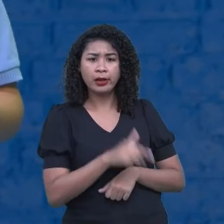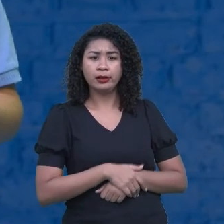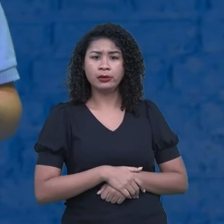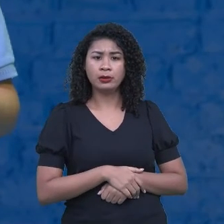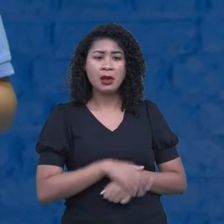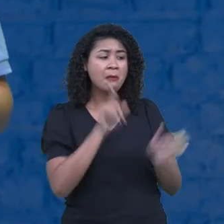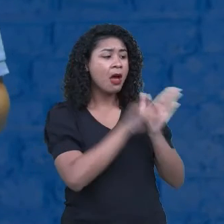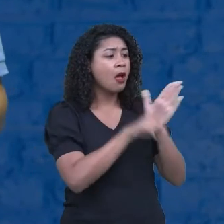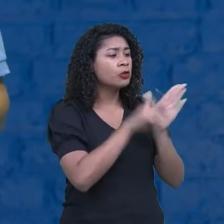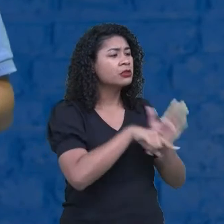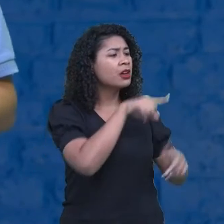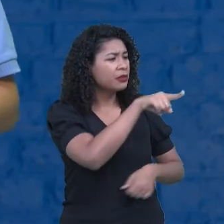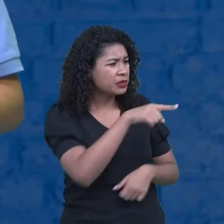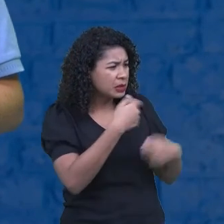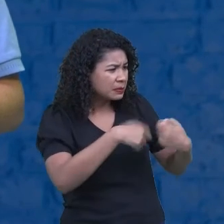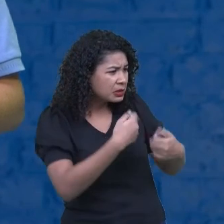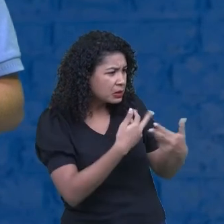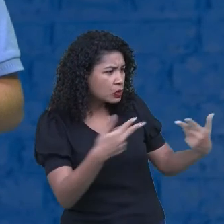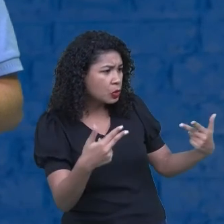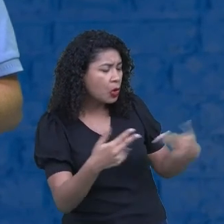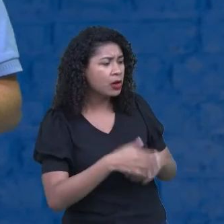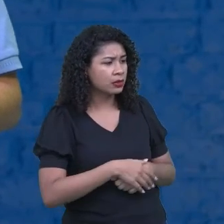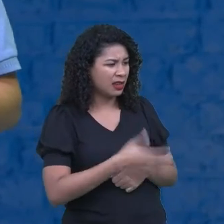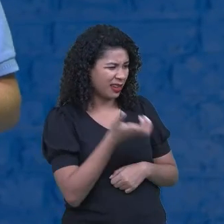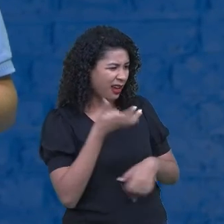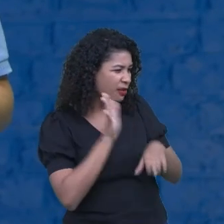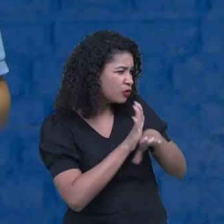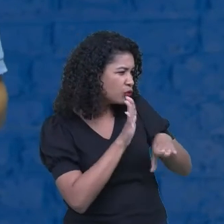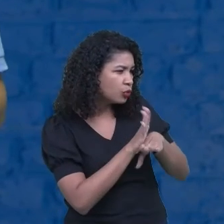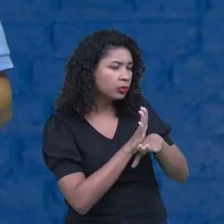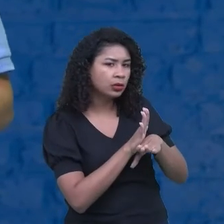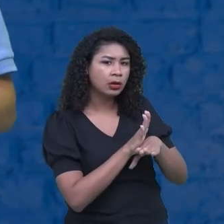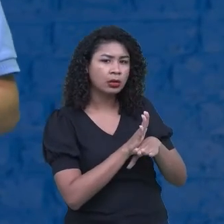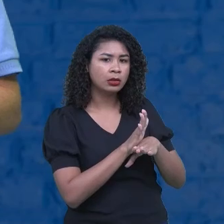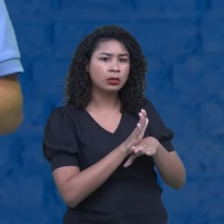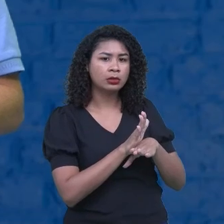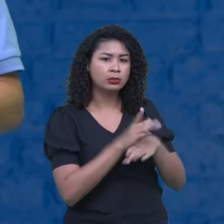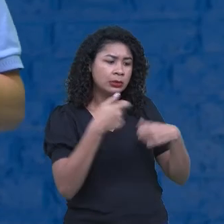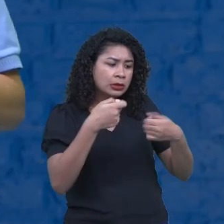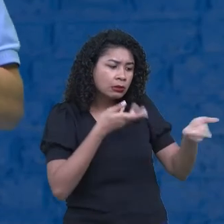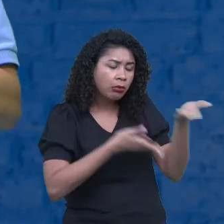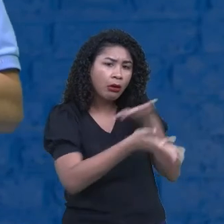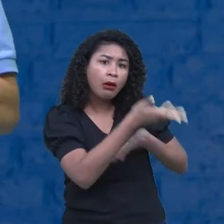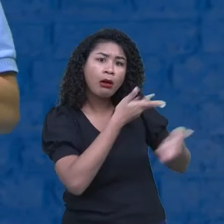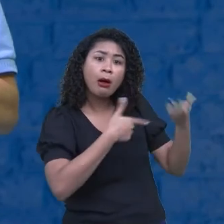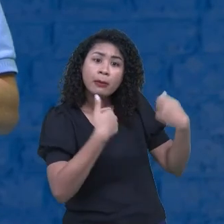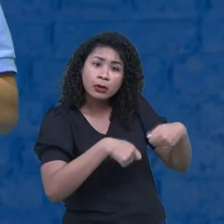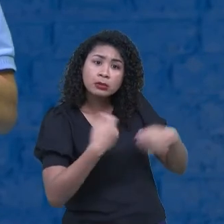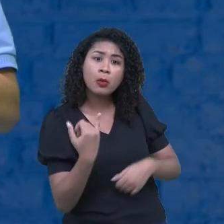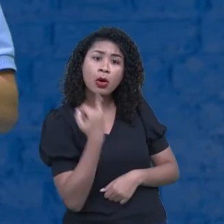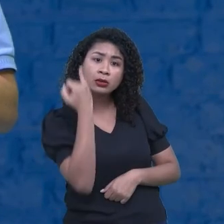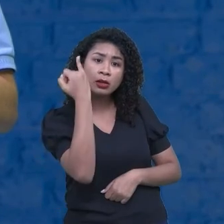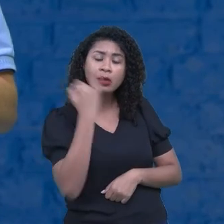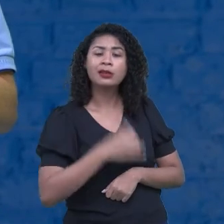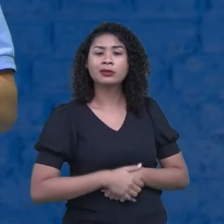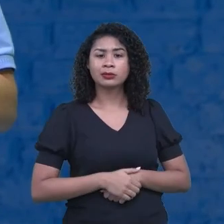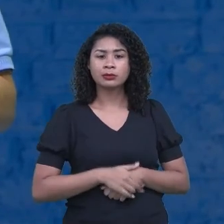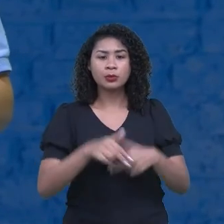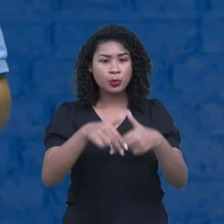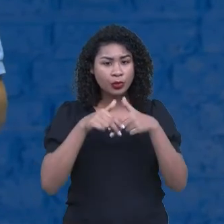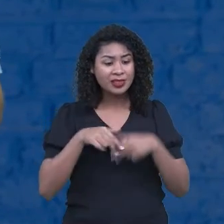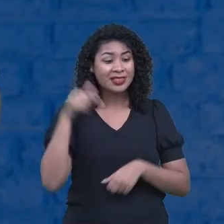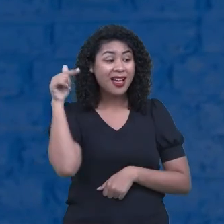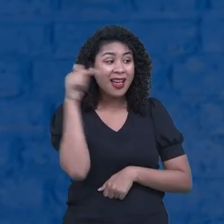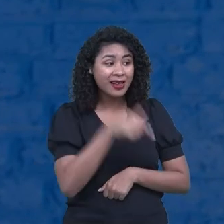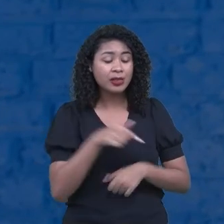algo, se ela está querendo uma ajuda, né? Fazer o social. isso faz parte também do nosso projeto de